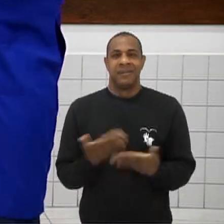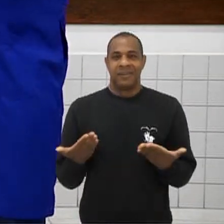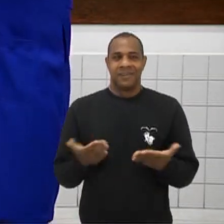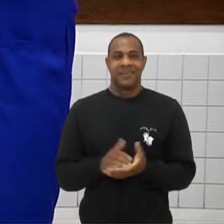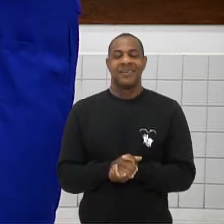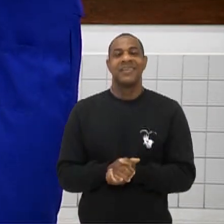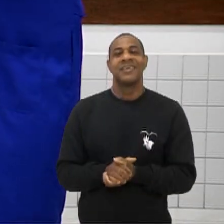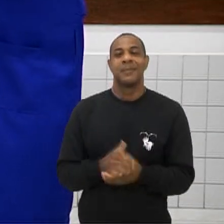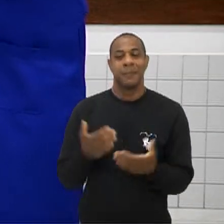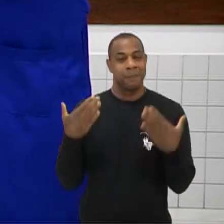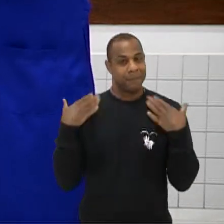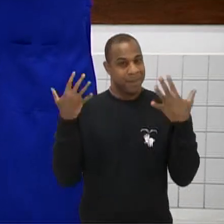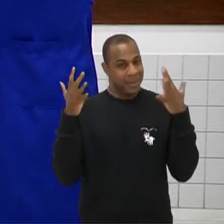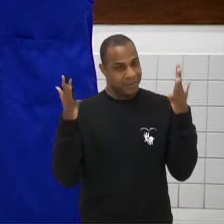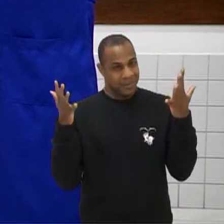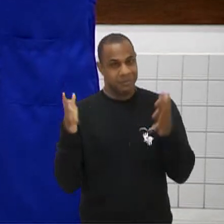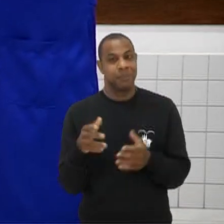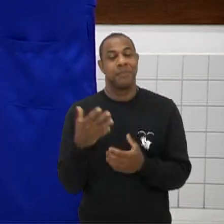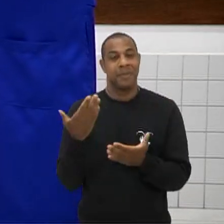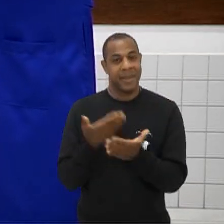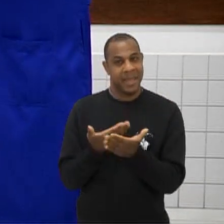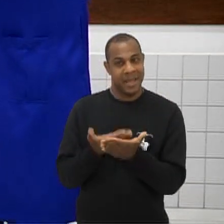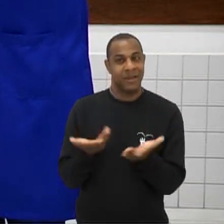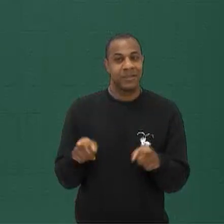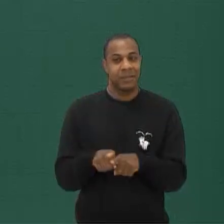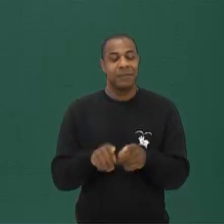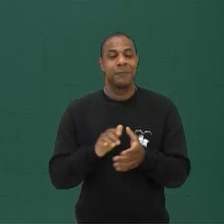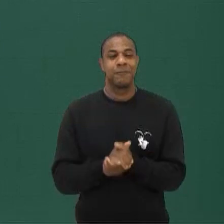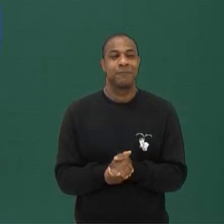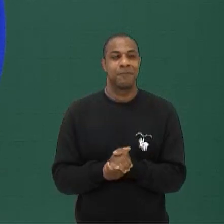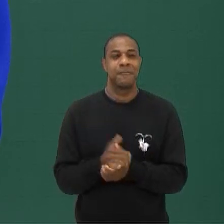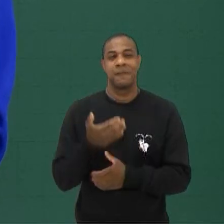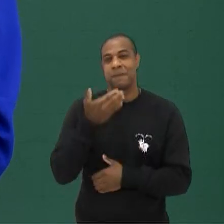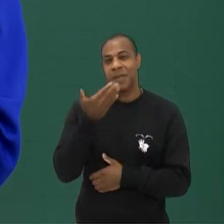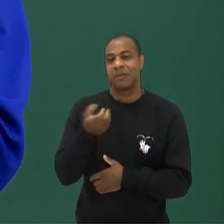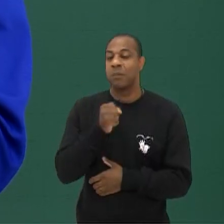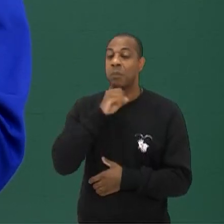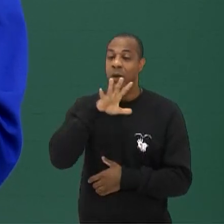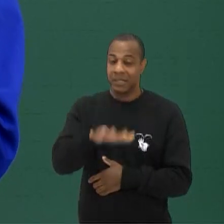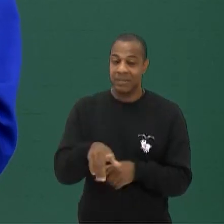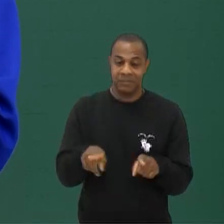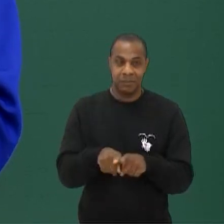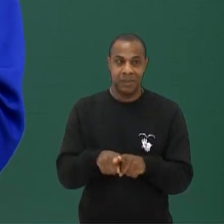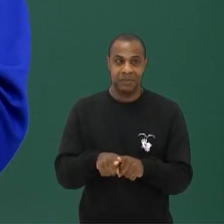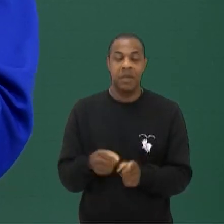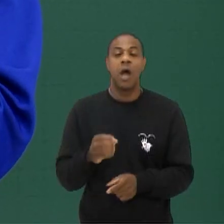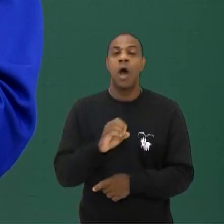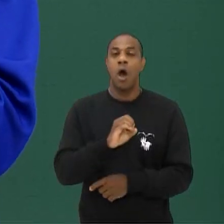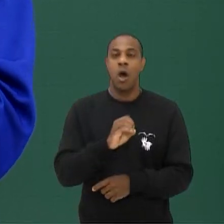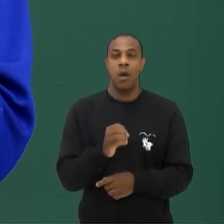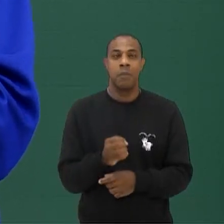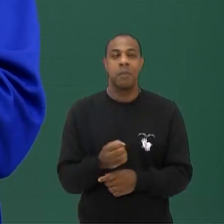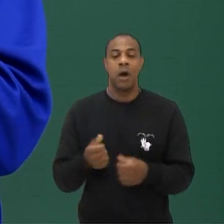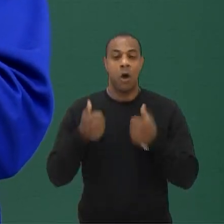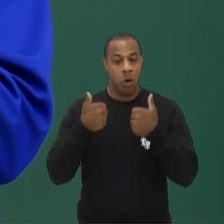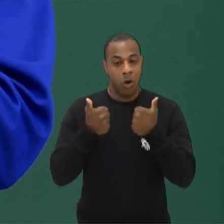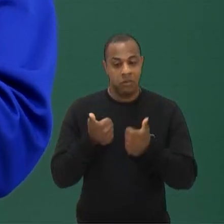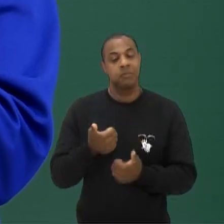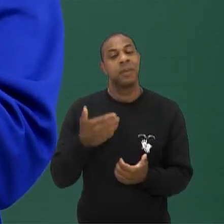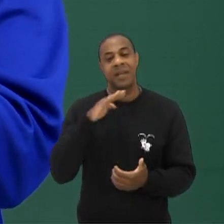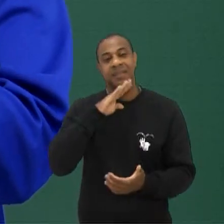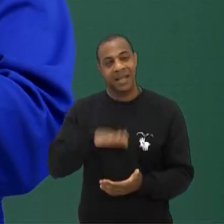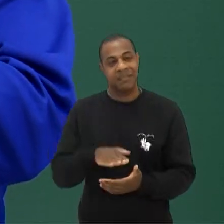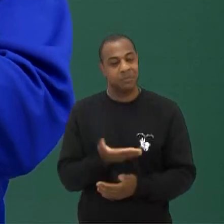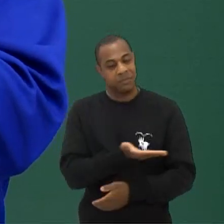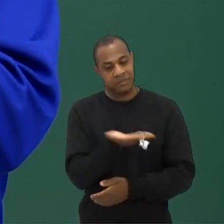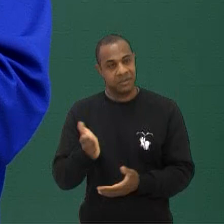Parabéns Então assim Para a nossa aula Então ele pede ali Para a gente mandar Um boa tarde Uma ótima tarde Para os senhores Sou